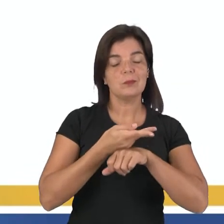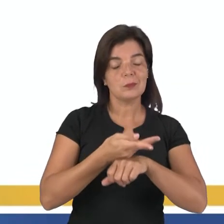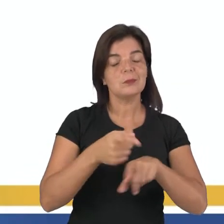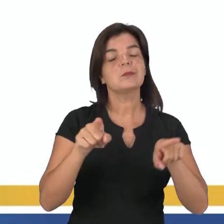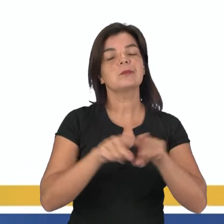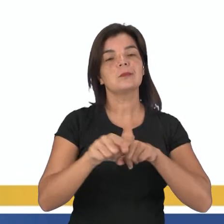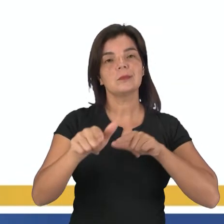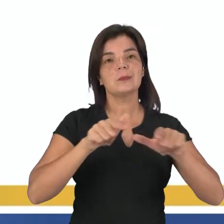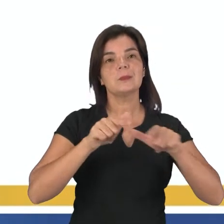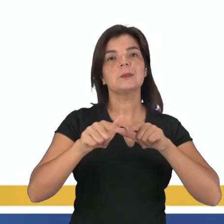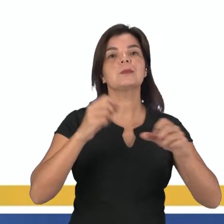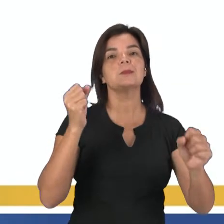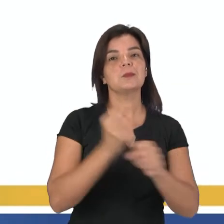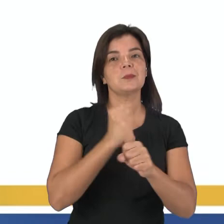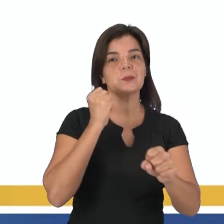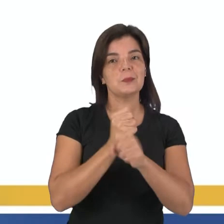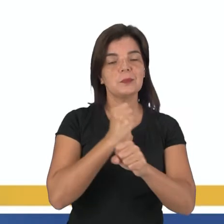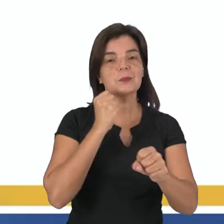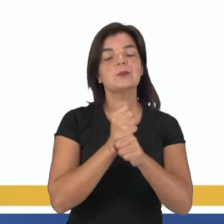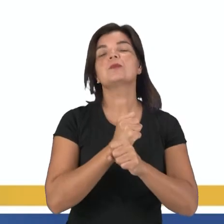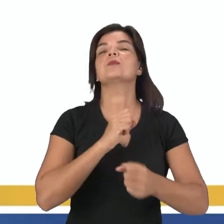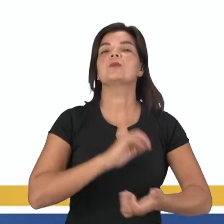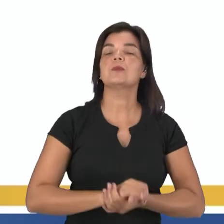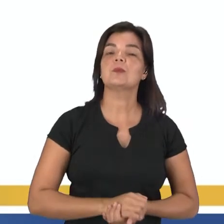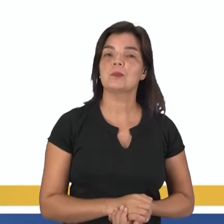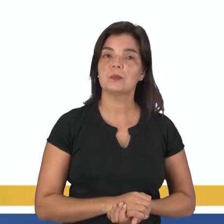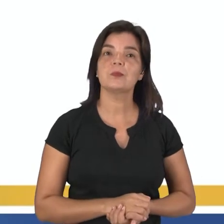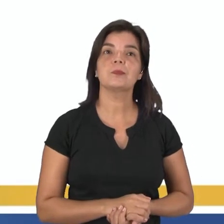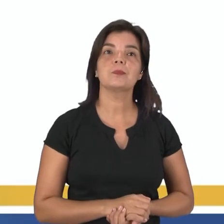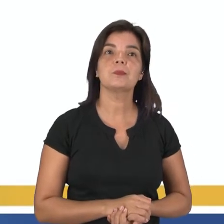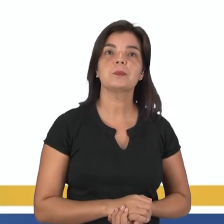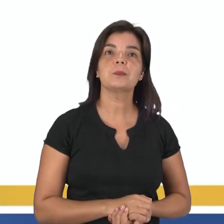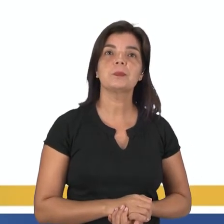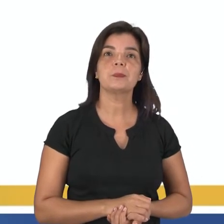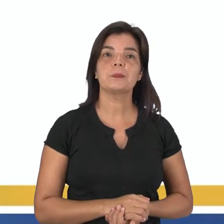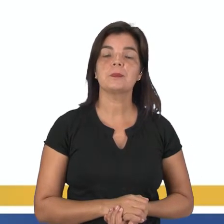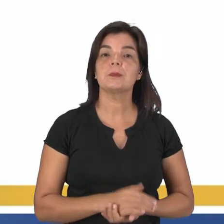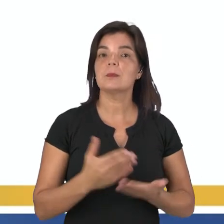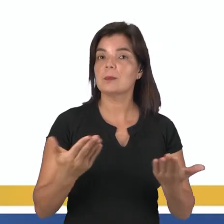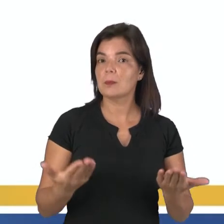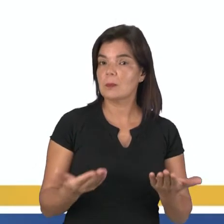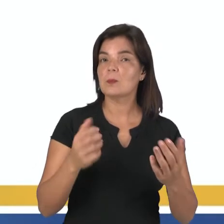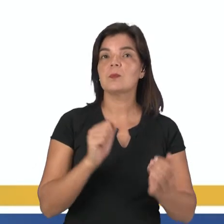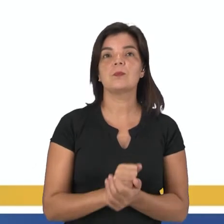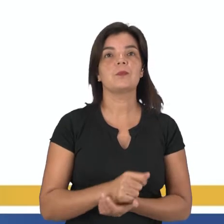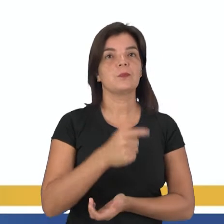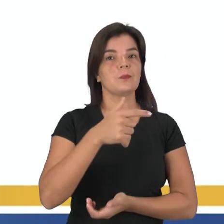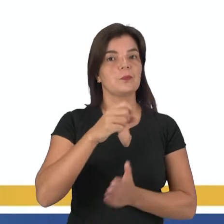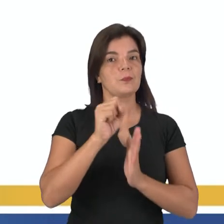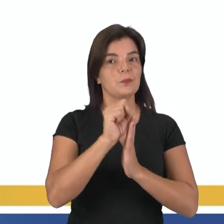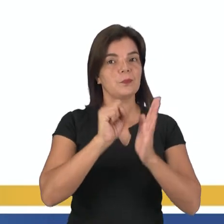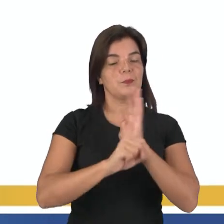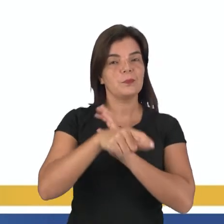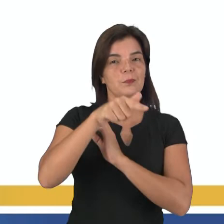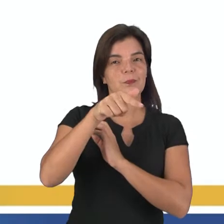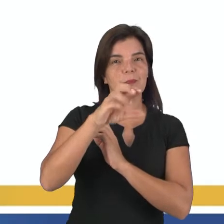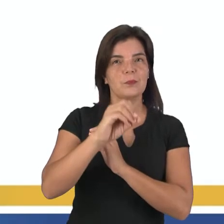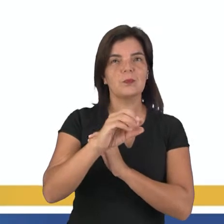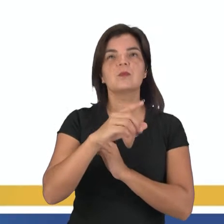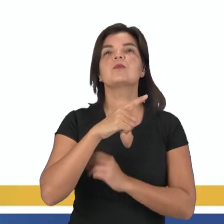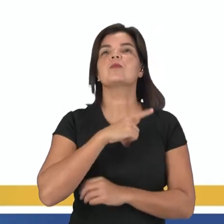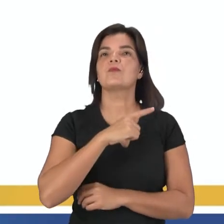repetindo o que nós falamos também da forma de migração anterior. E aí na década de 70